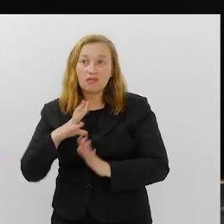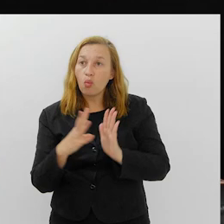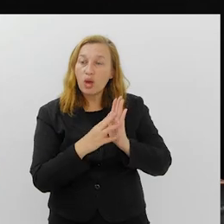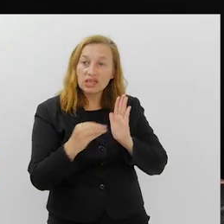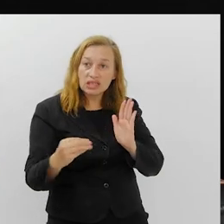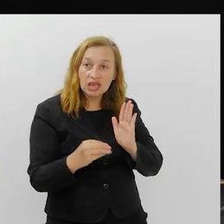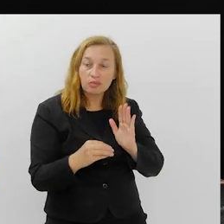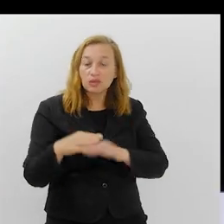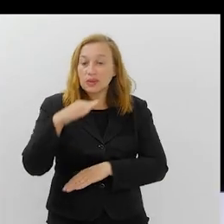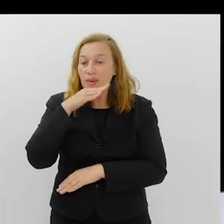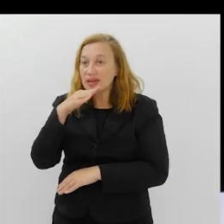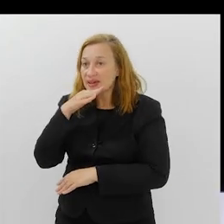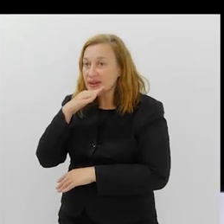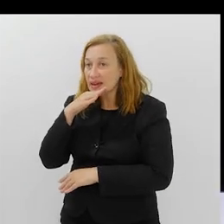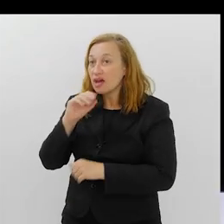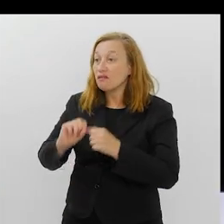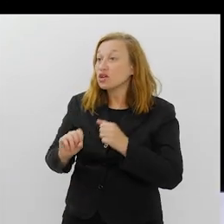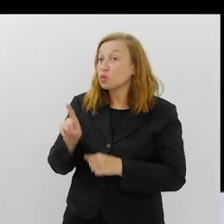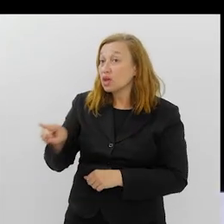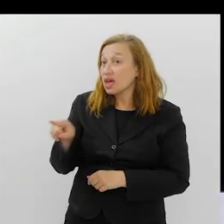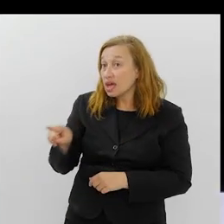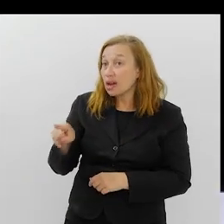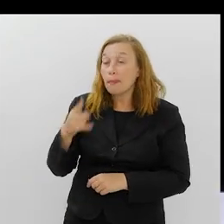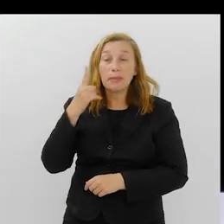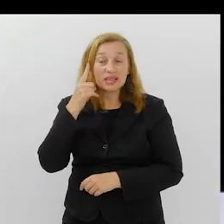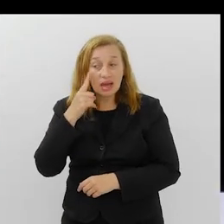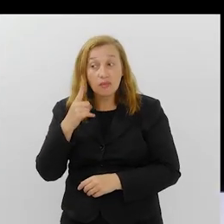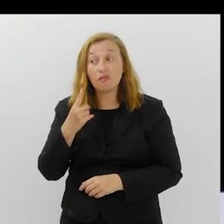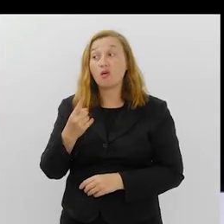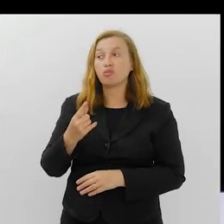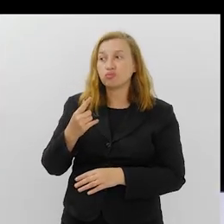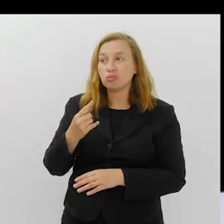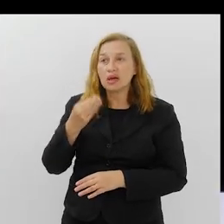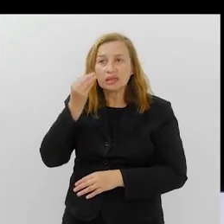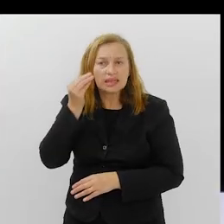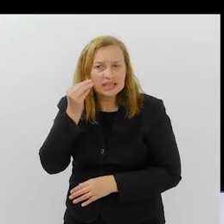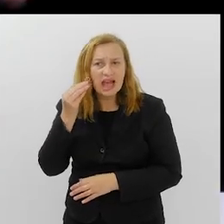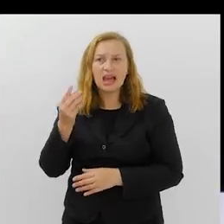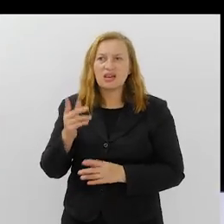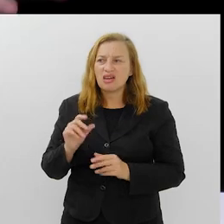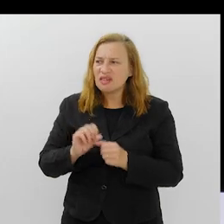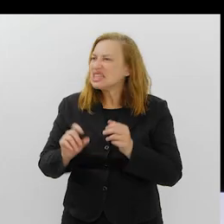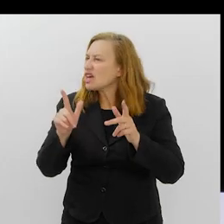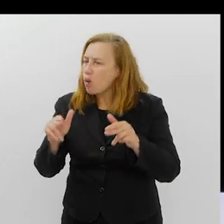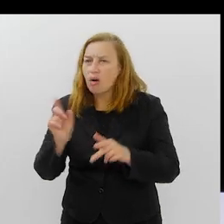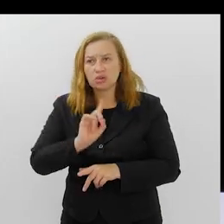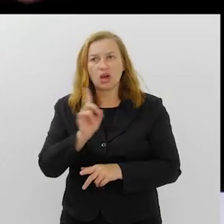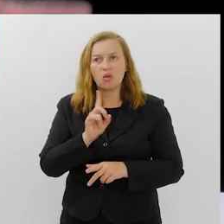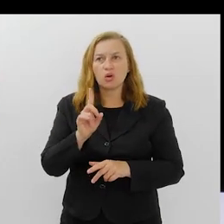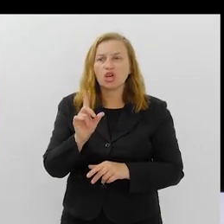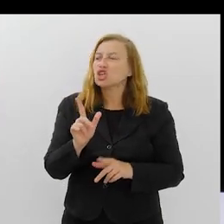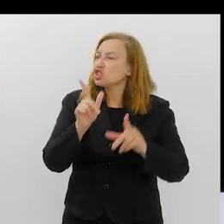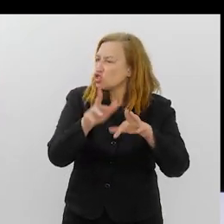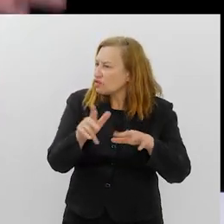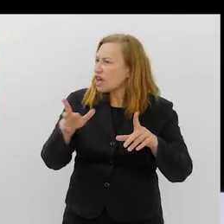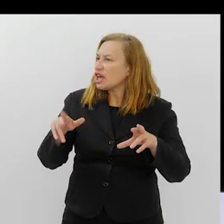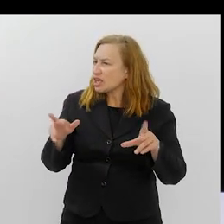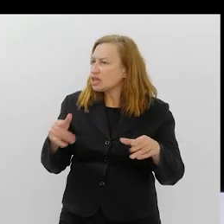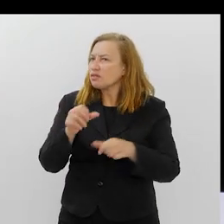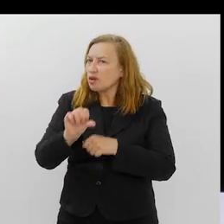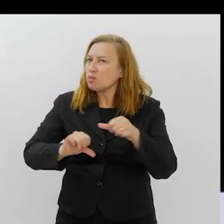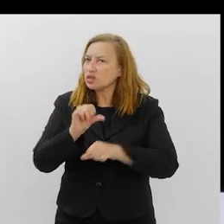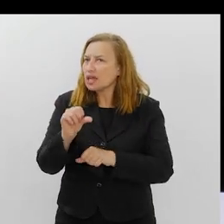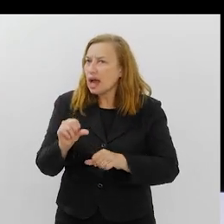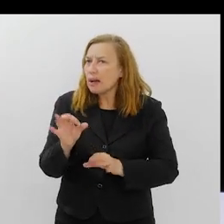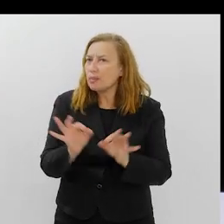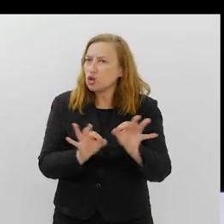da Mangueira fez com que eles se pensassem, vamos tentar, não vamos ficar sempre a mesma coisa, vamos buscar coisas novas,